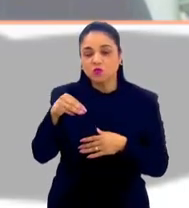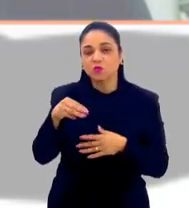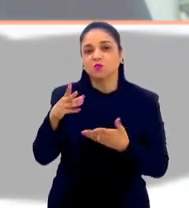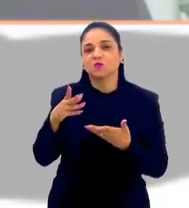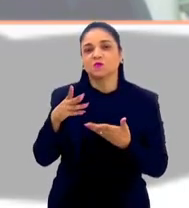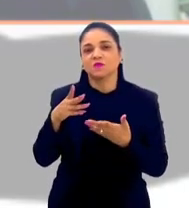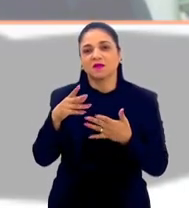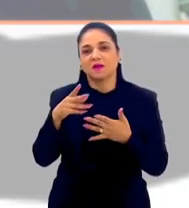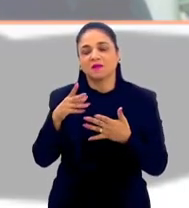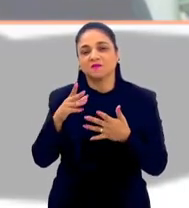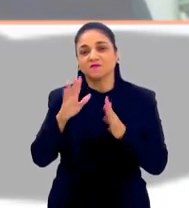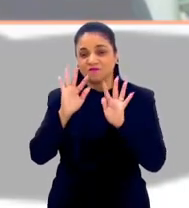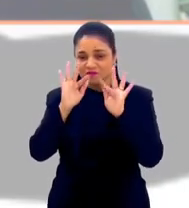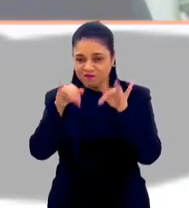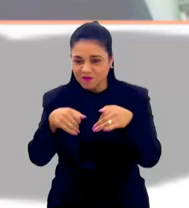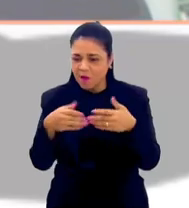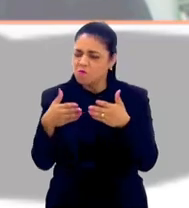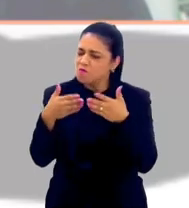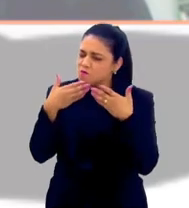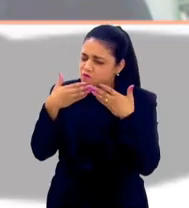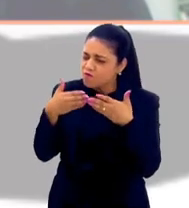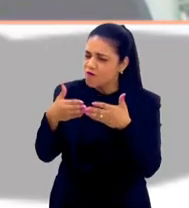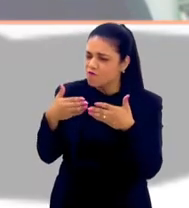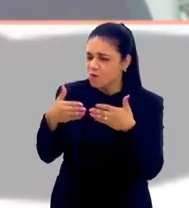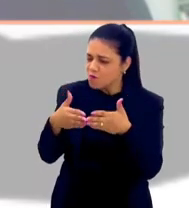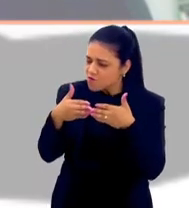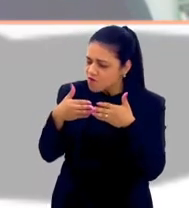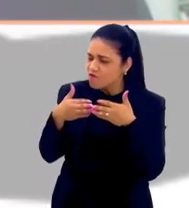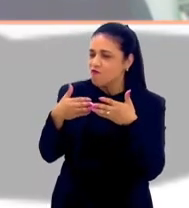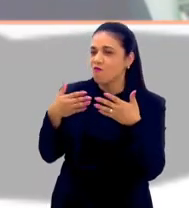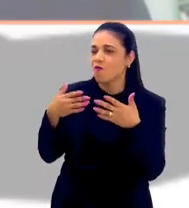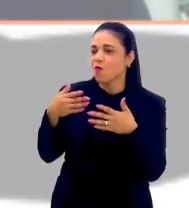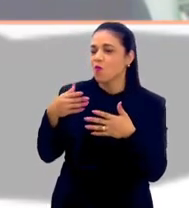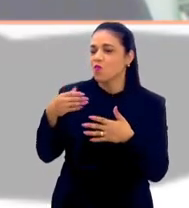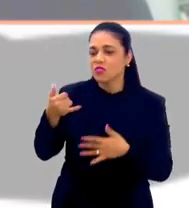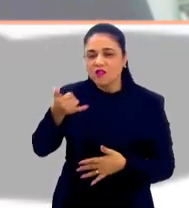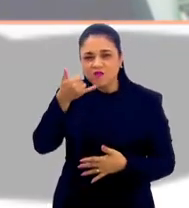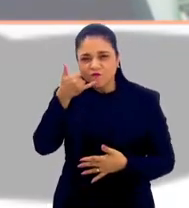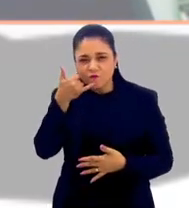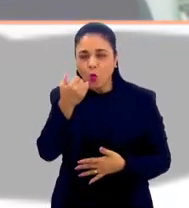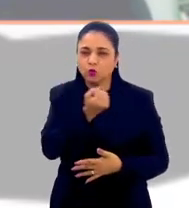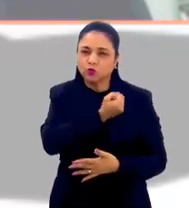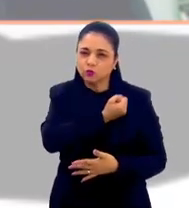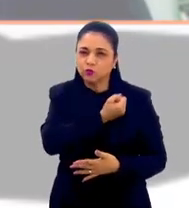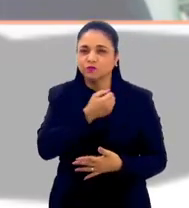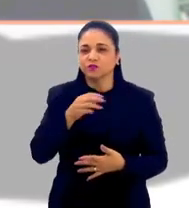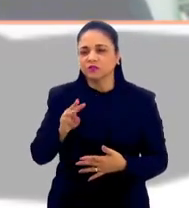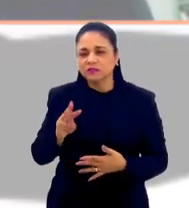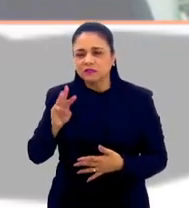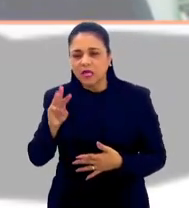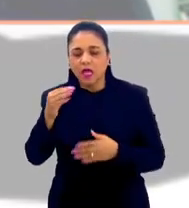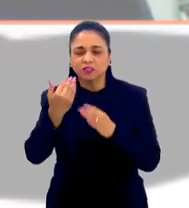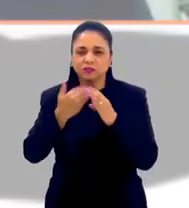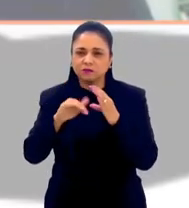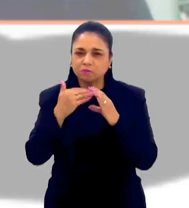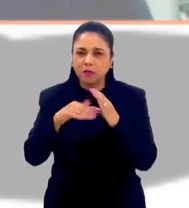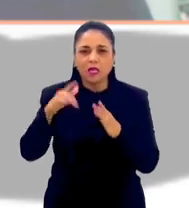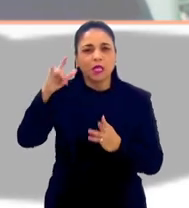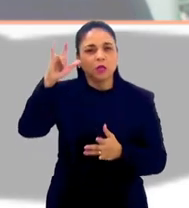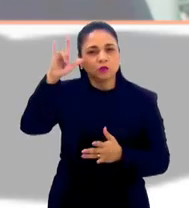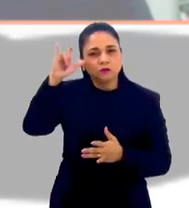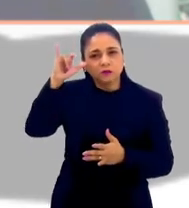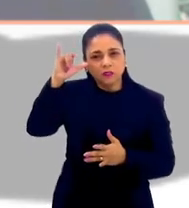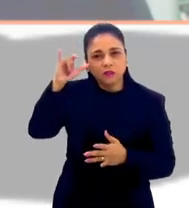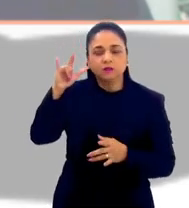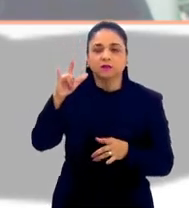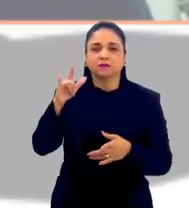queria que você, por favor, falasse novamente um telefone, um e-mail, o site, o seu Instagram, para